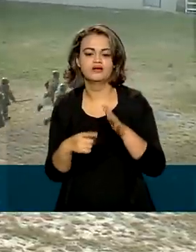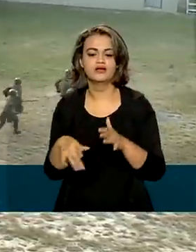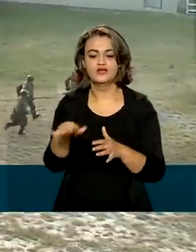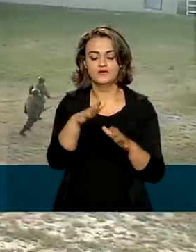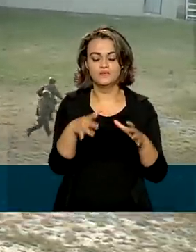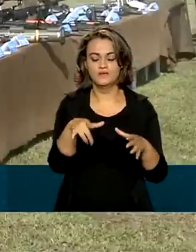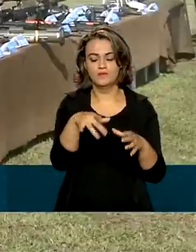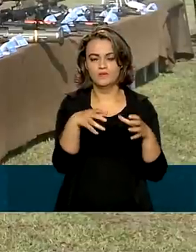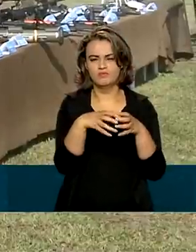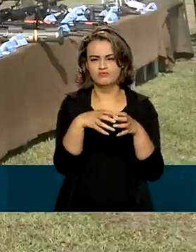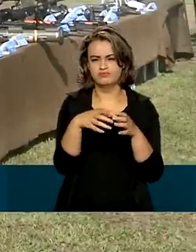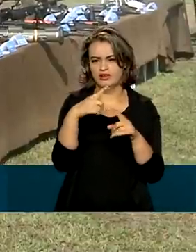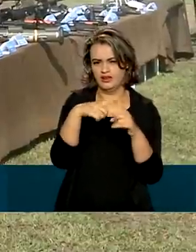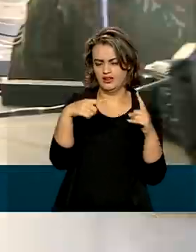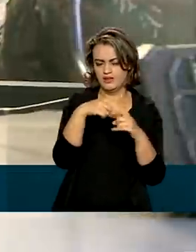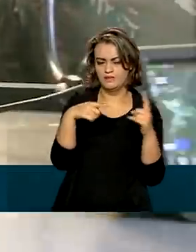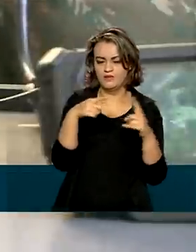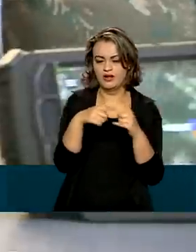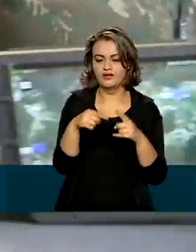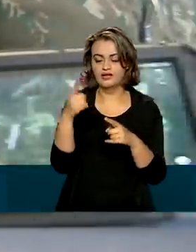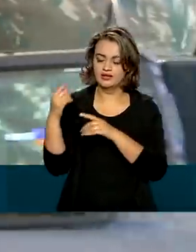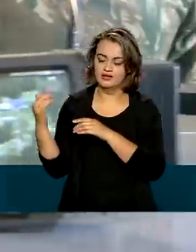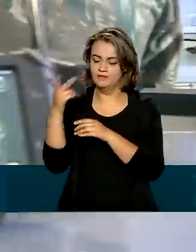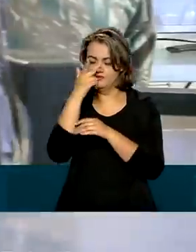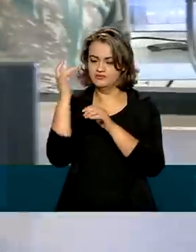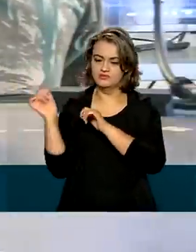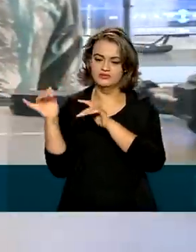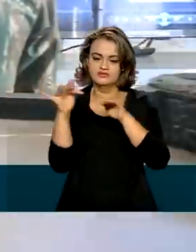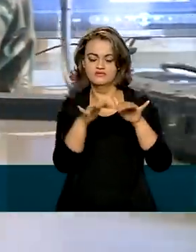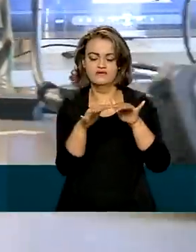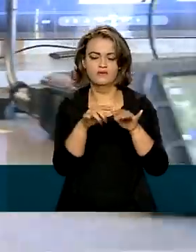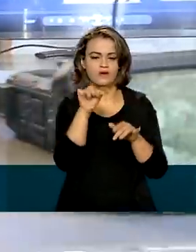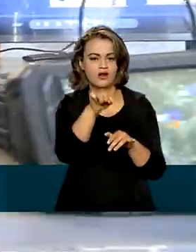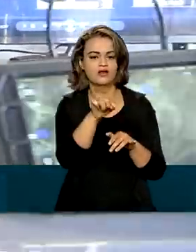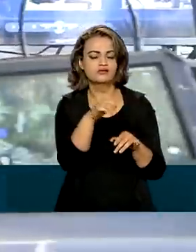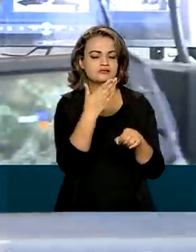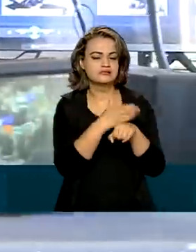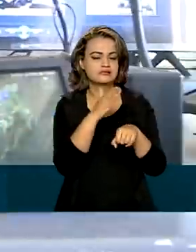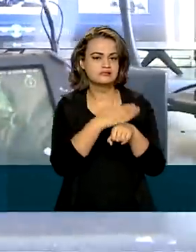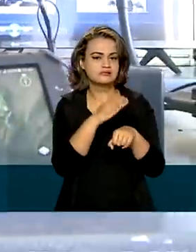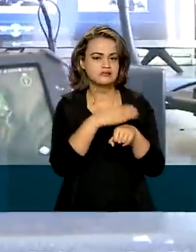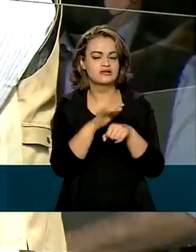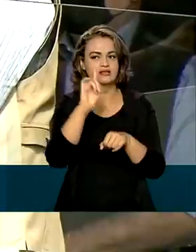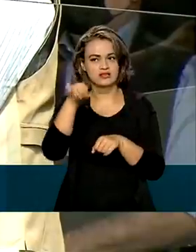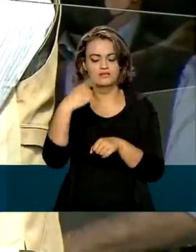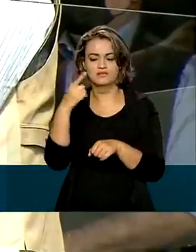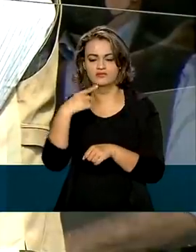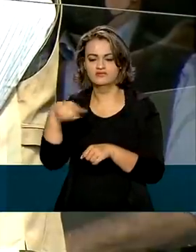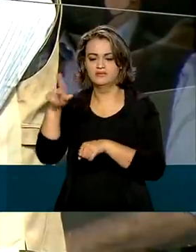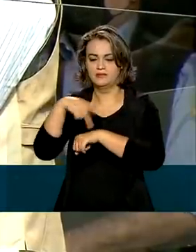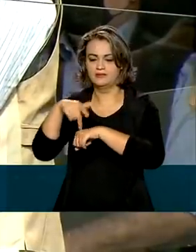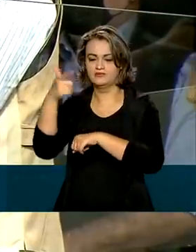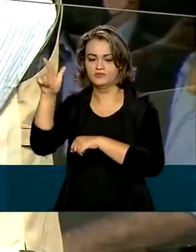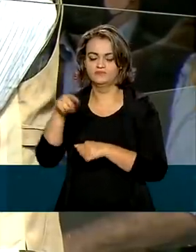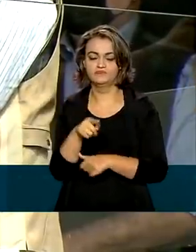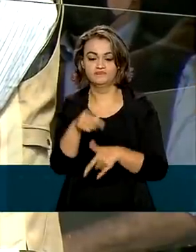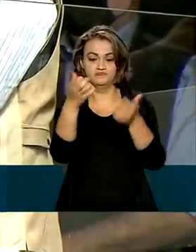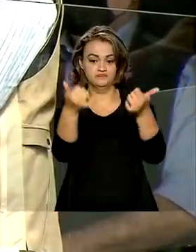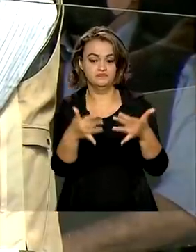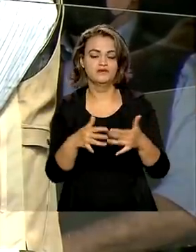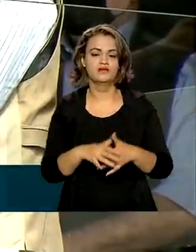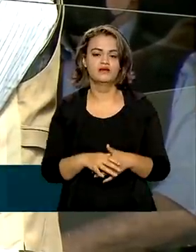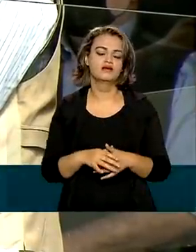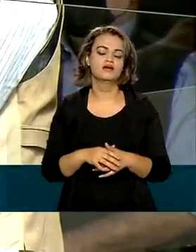uma base temporária, local onde os militares ficam instalados quando vão para o exterior. A partir dessa certificação,